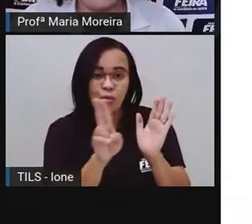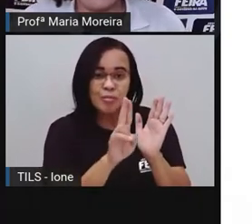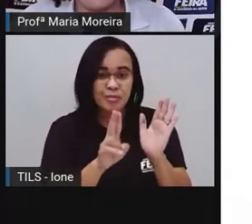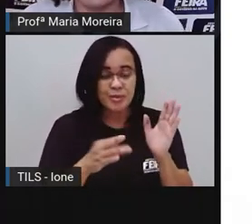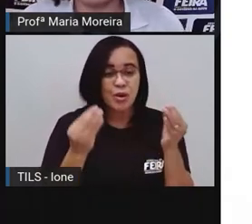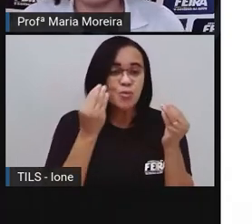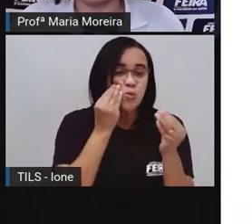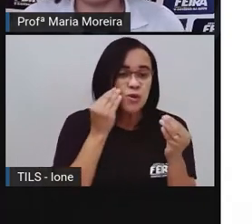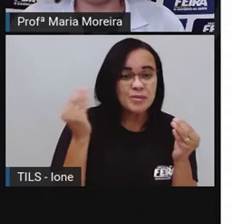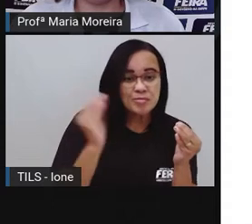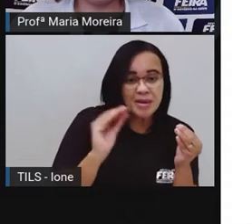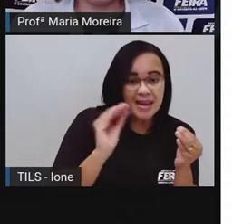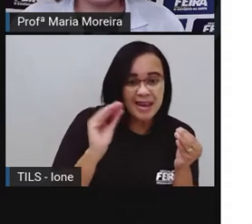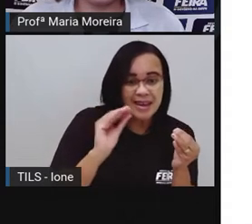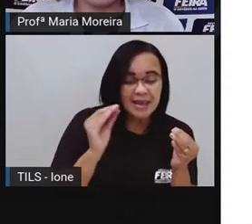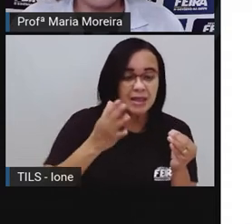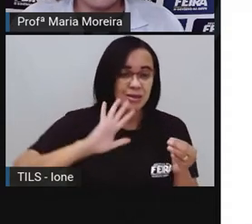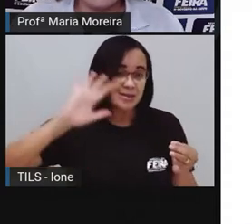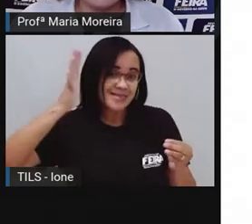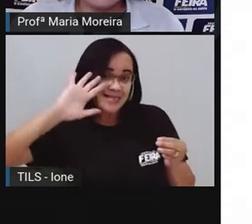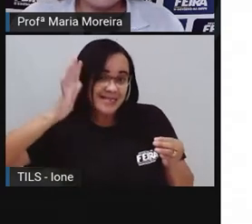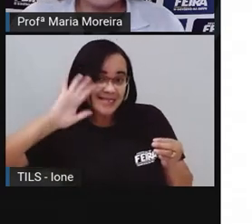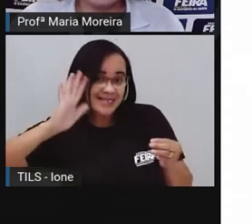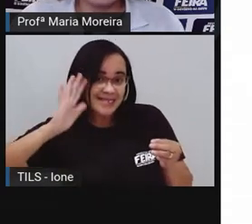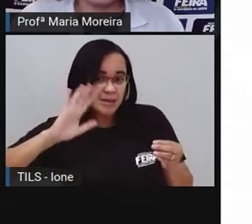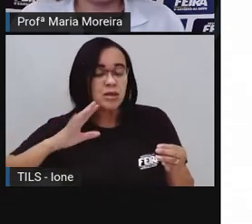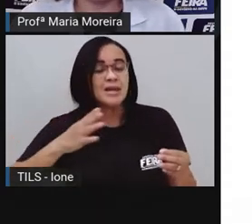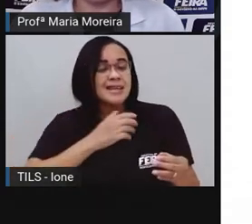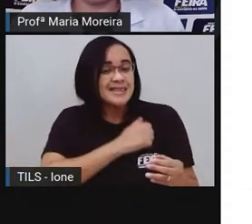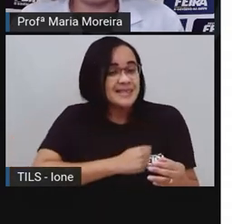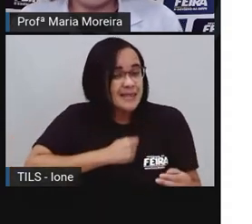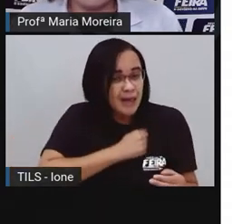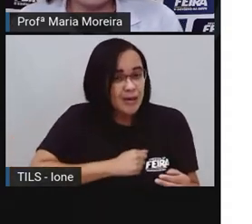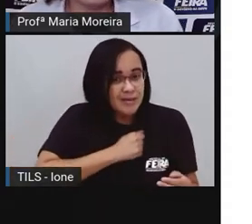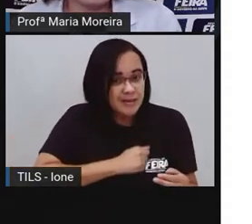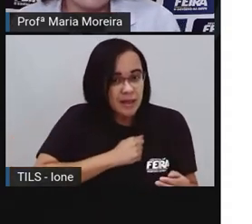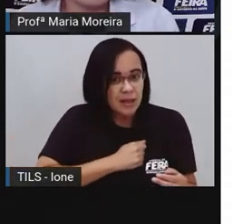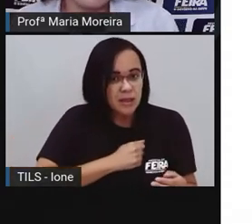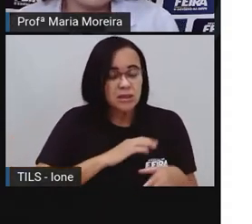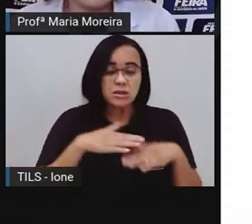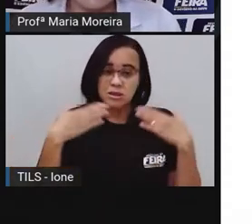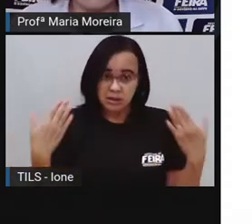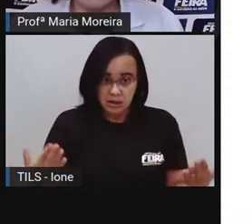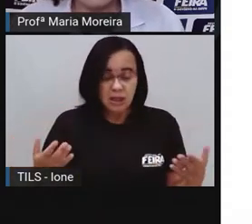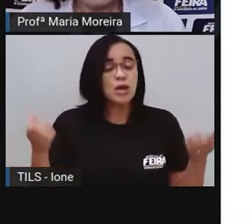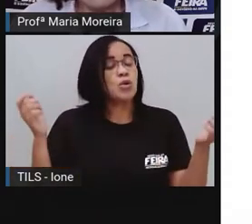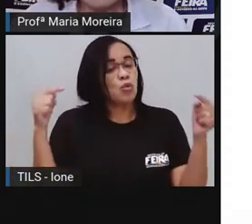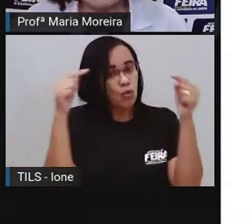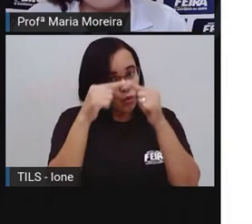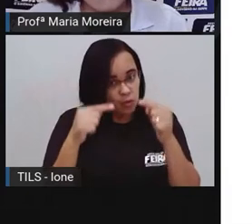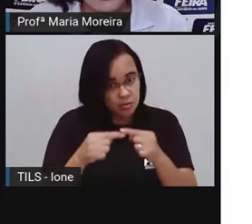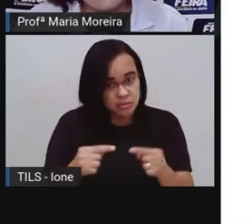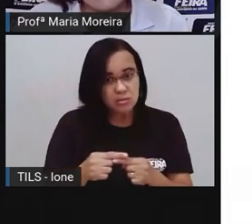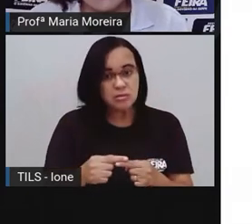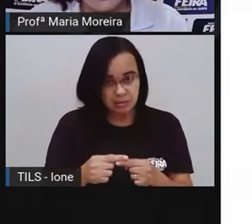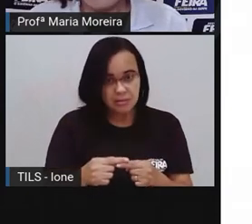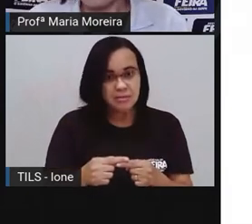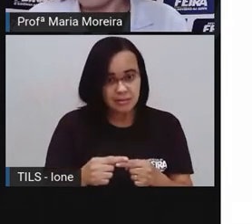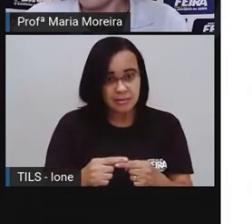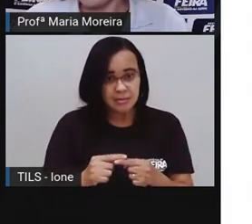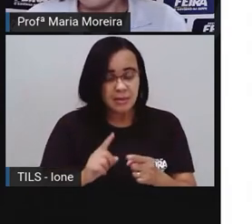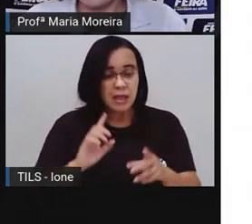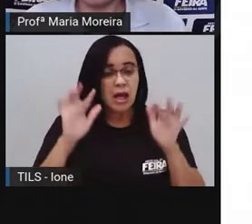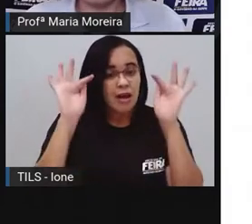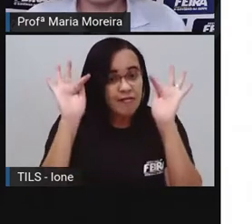saudades. Então, tudo isso aí é o quê? Saudação. E você vai assinar,